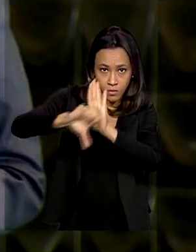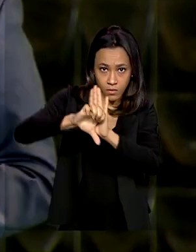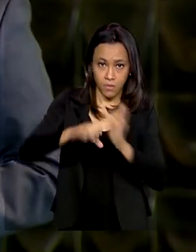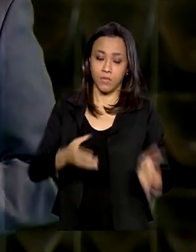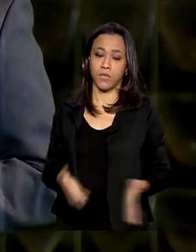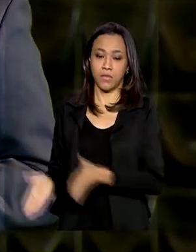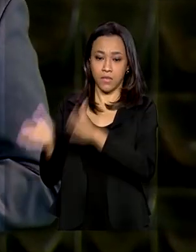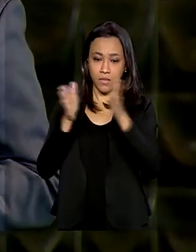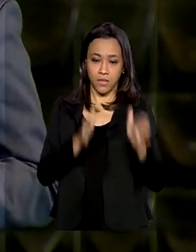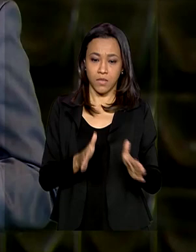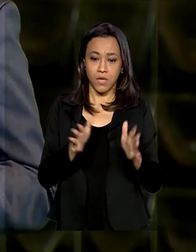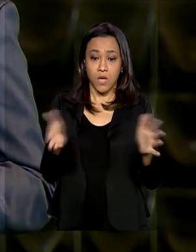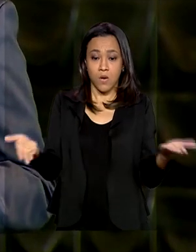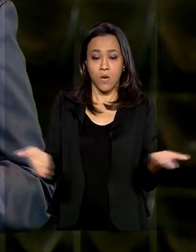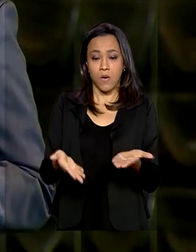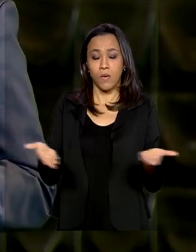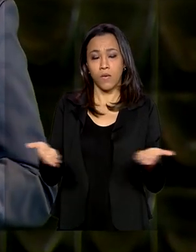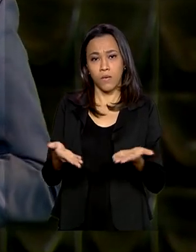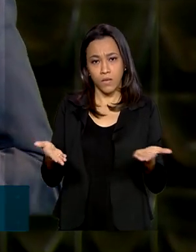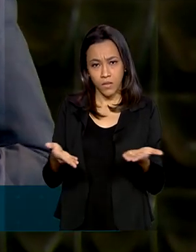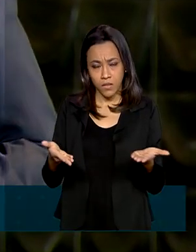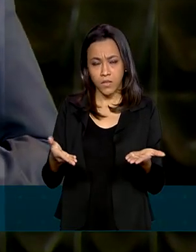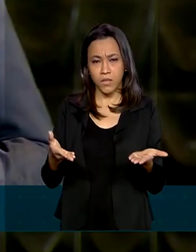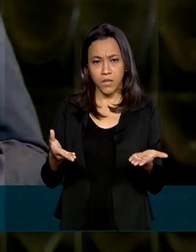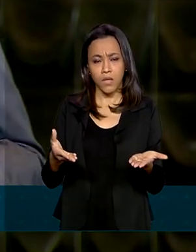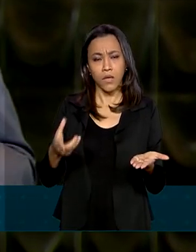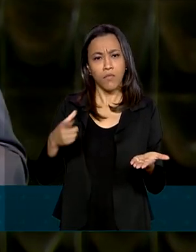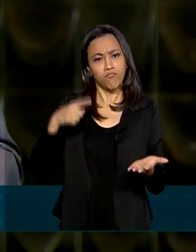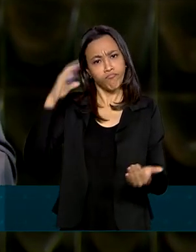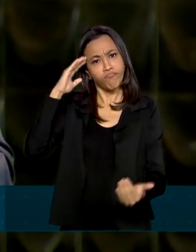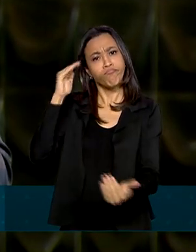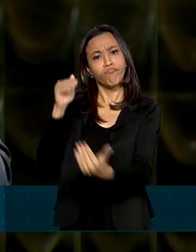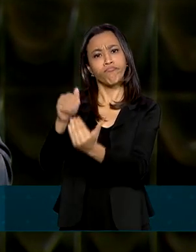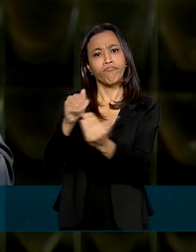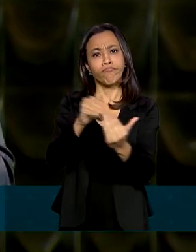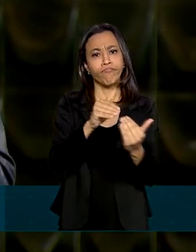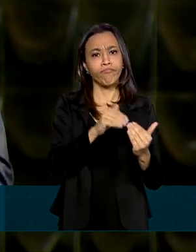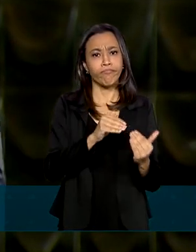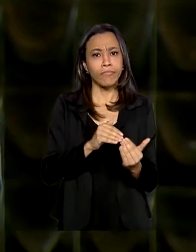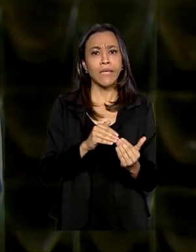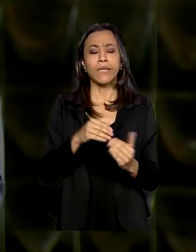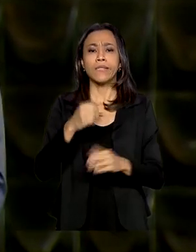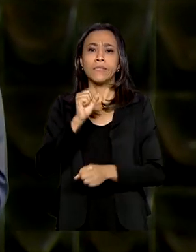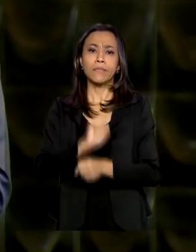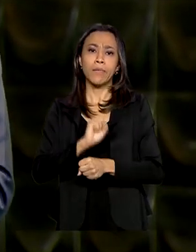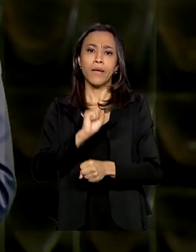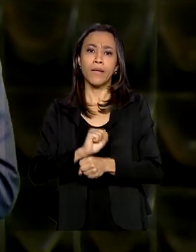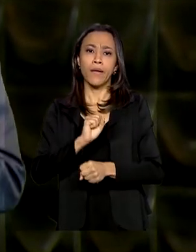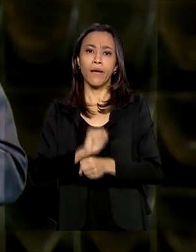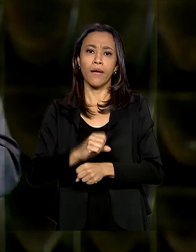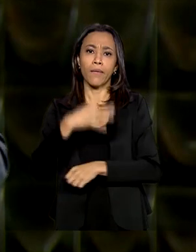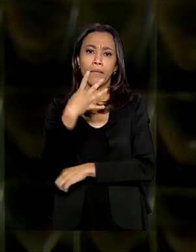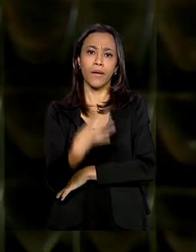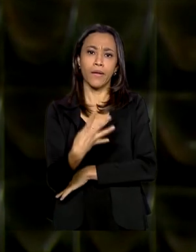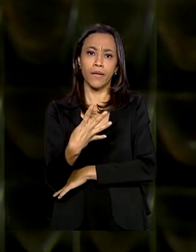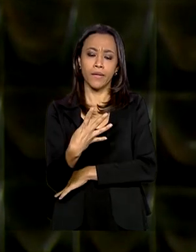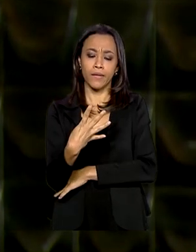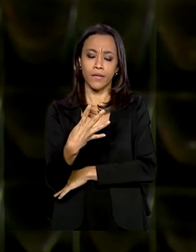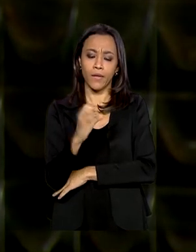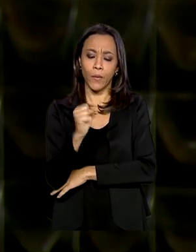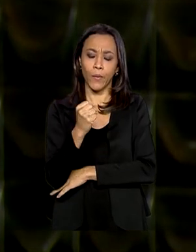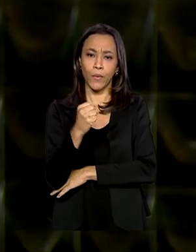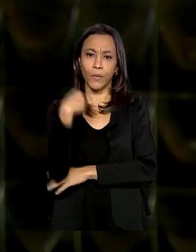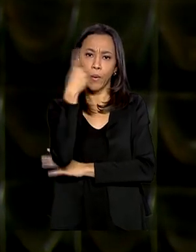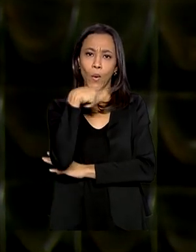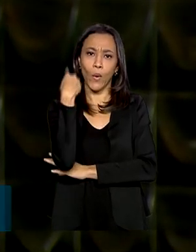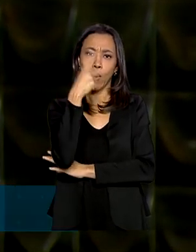Hoje há um senso de que você deve esperar 48 horas, por exemplo, para comunicar